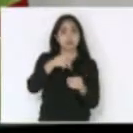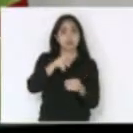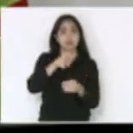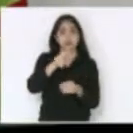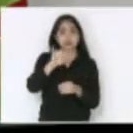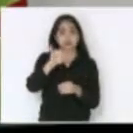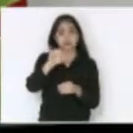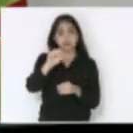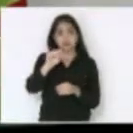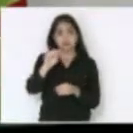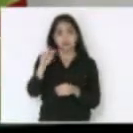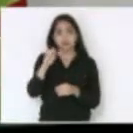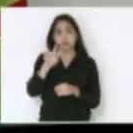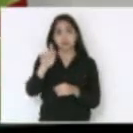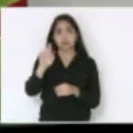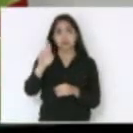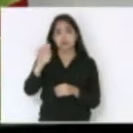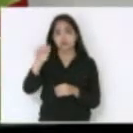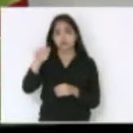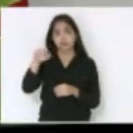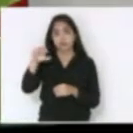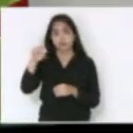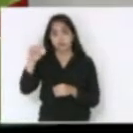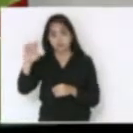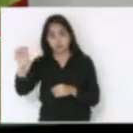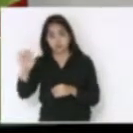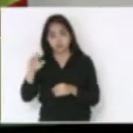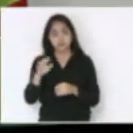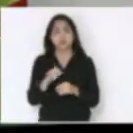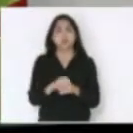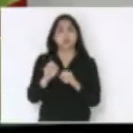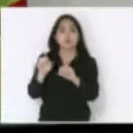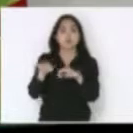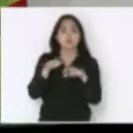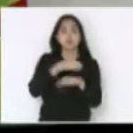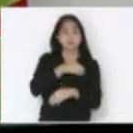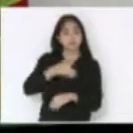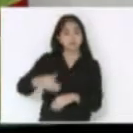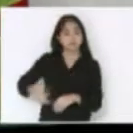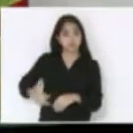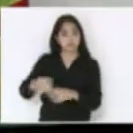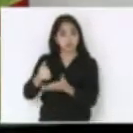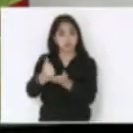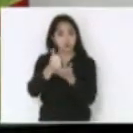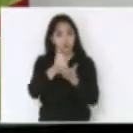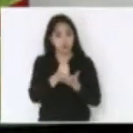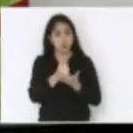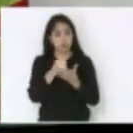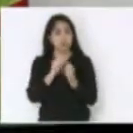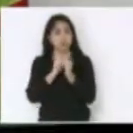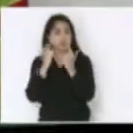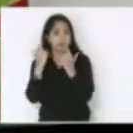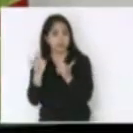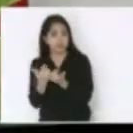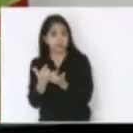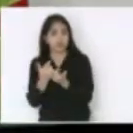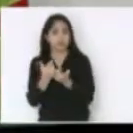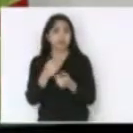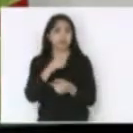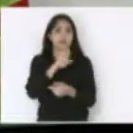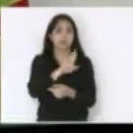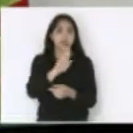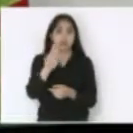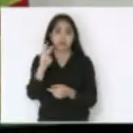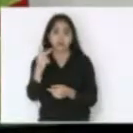uma audiência pública quero agradecer aqui o apoio também da casa da comissão direitos humanos a realização